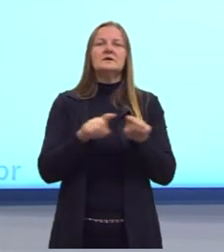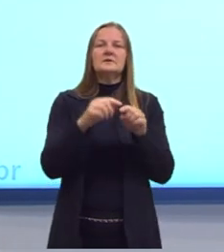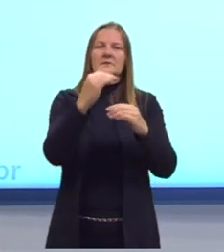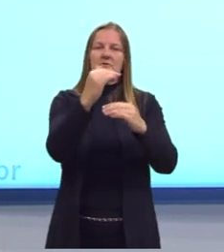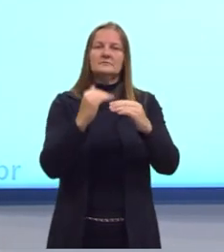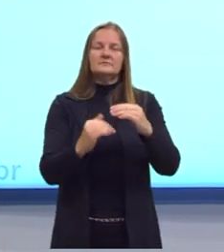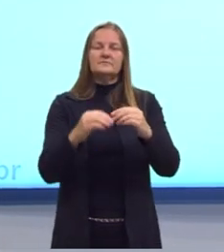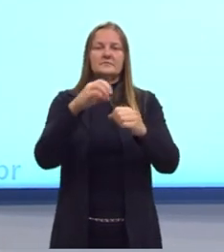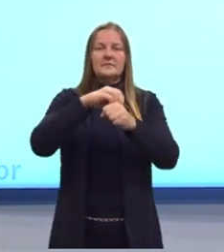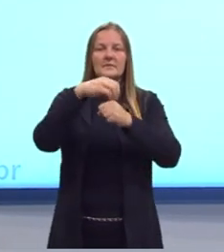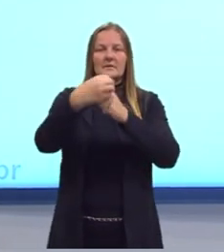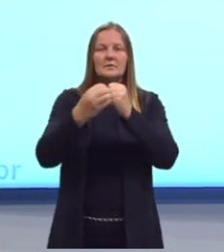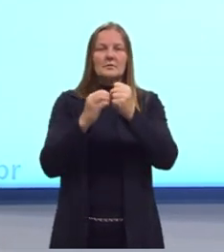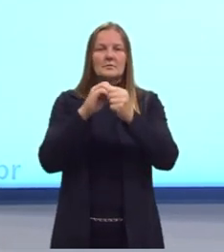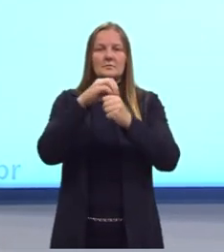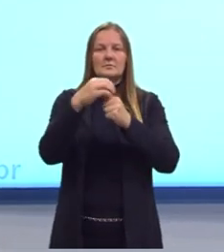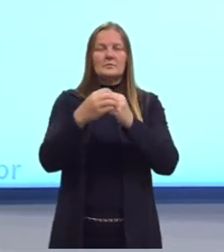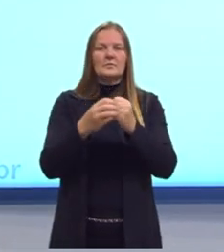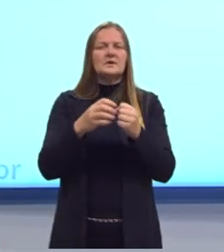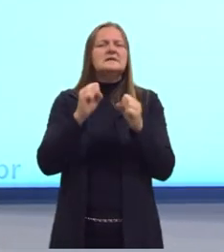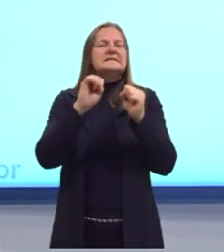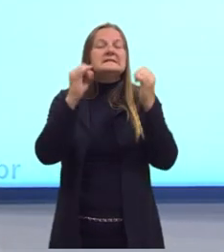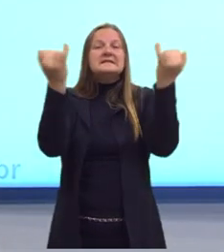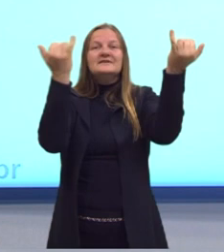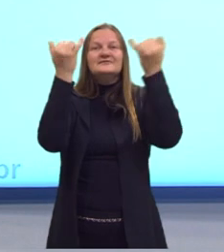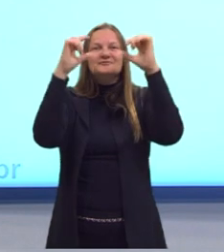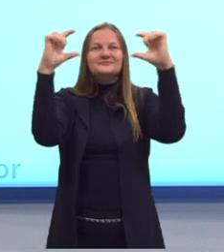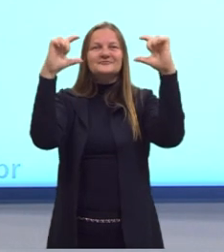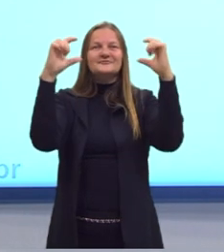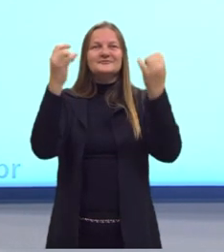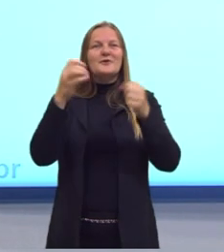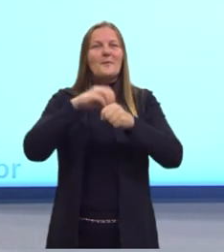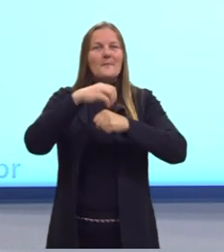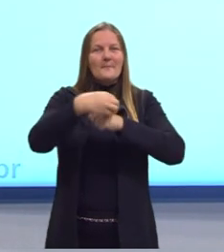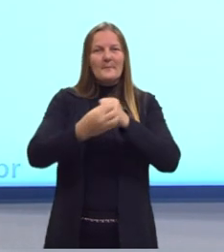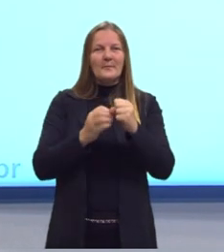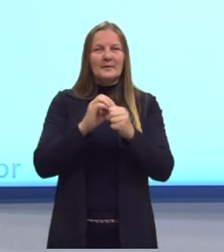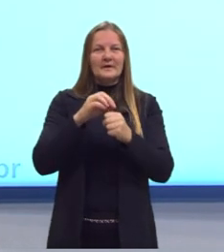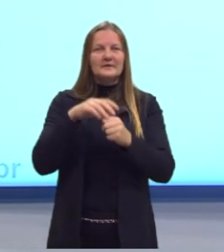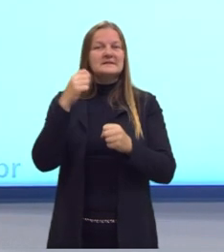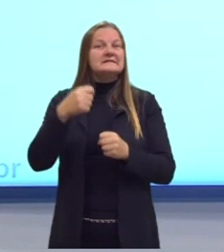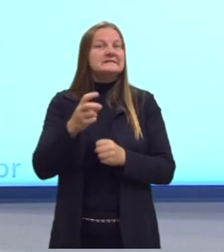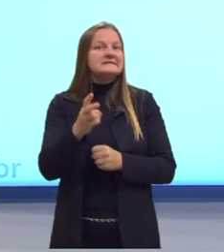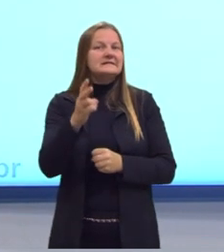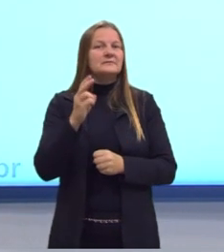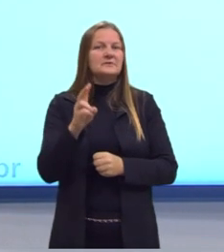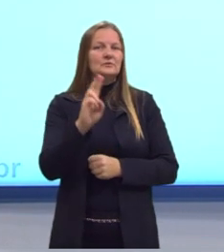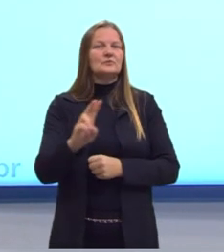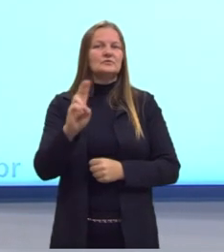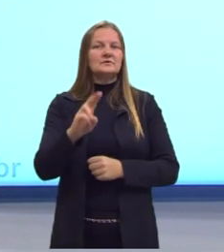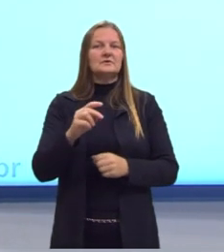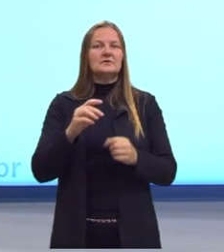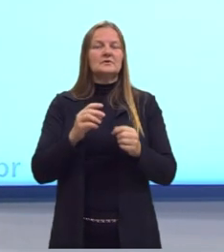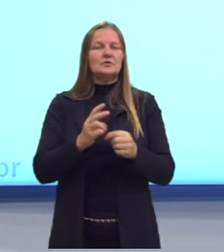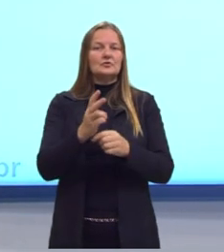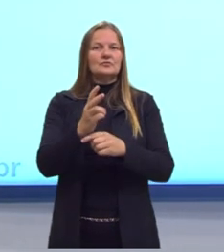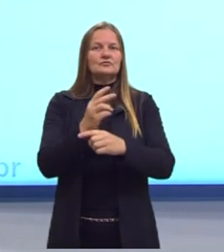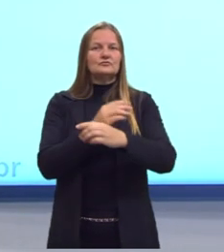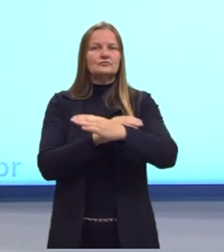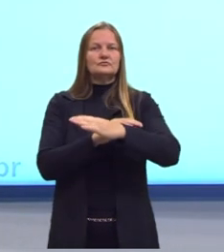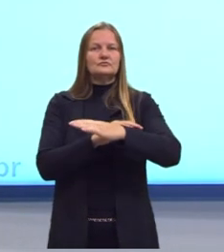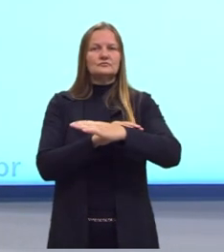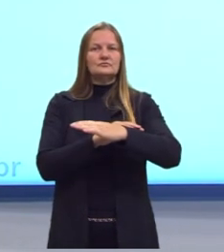em moléculas, se no enunciado da questão fala moléculas, então tem que se usar a constante de avogado,